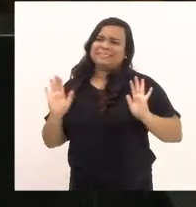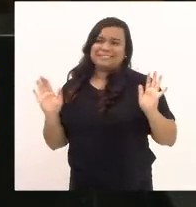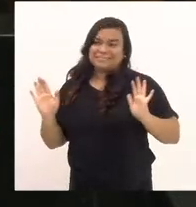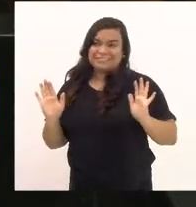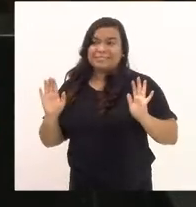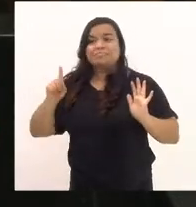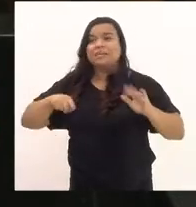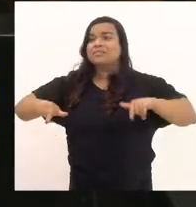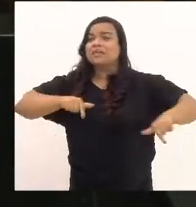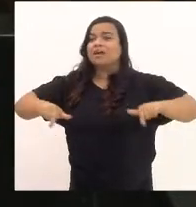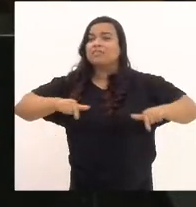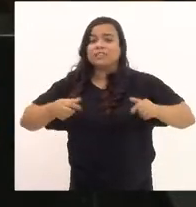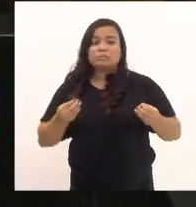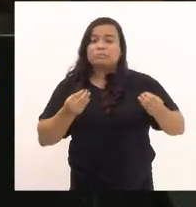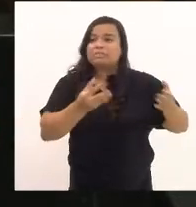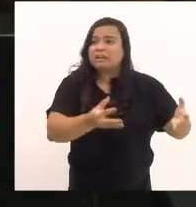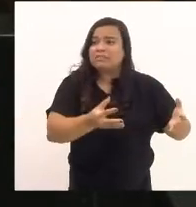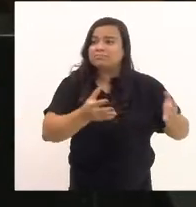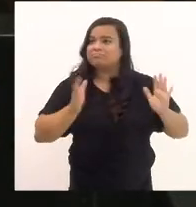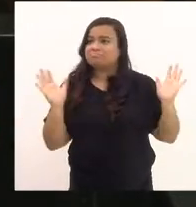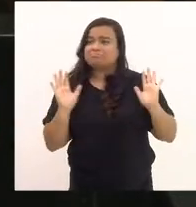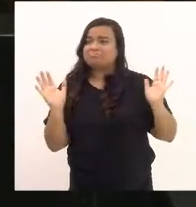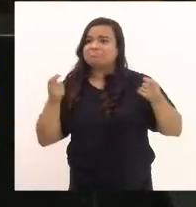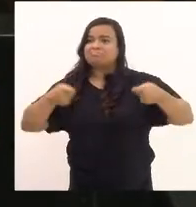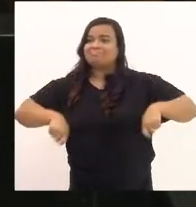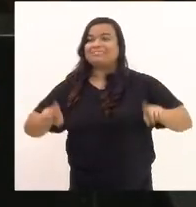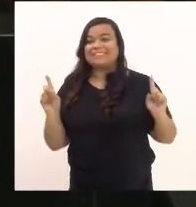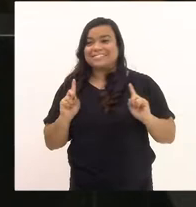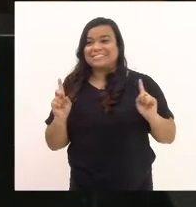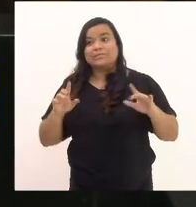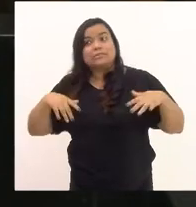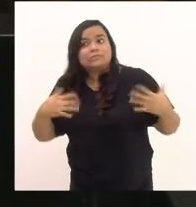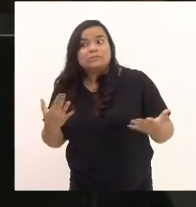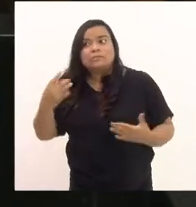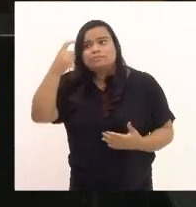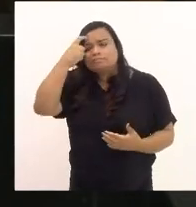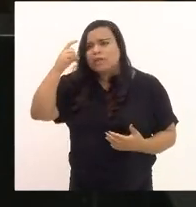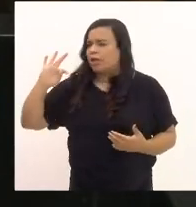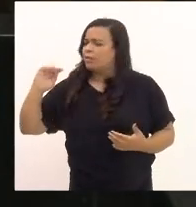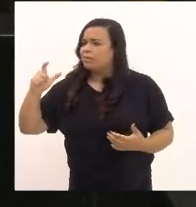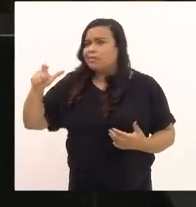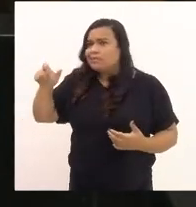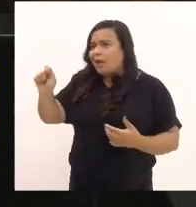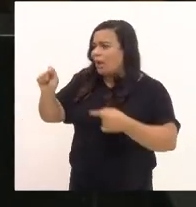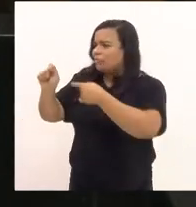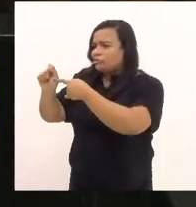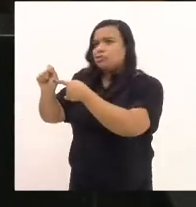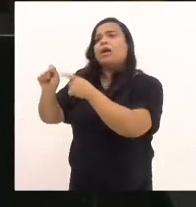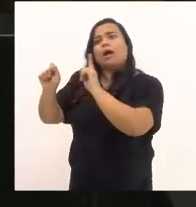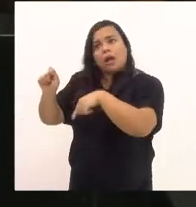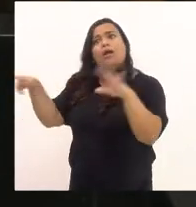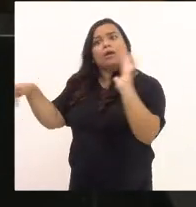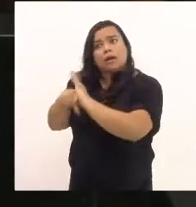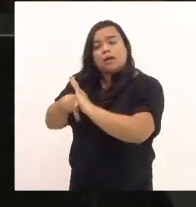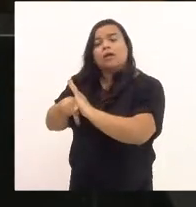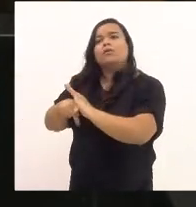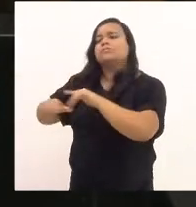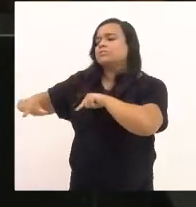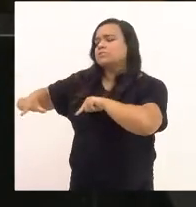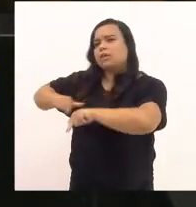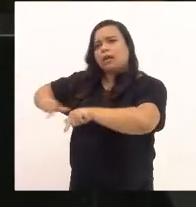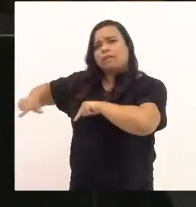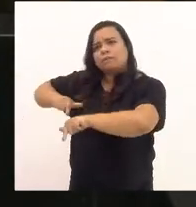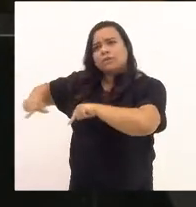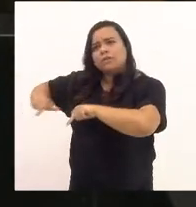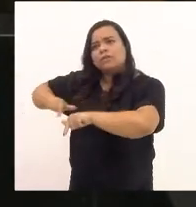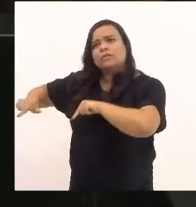serviço prestado. E a definição de taxa é algo que você paga contra uma